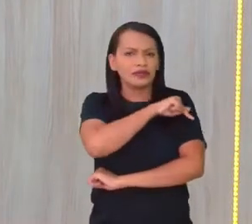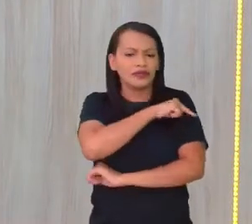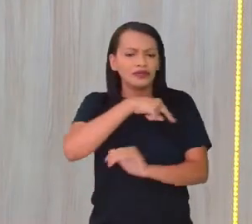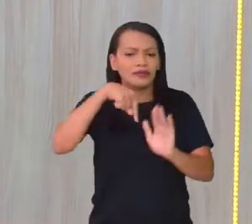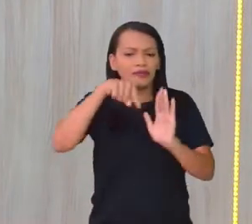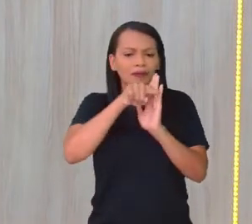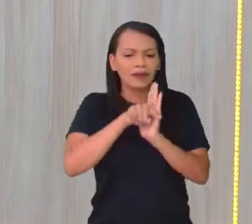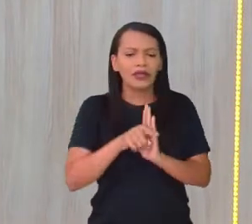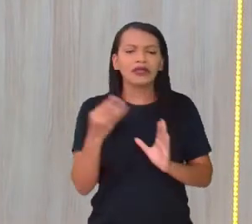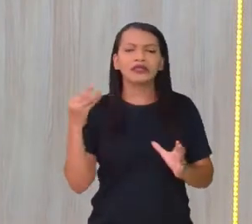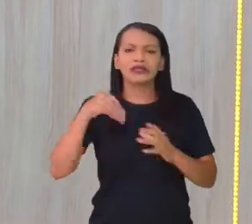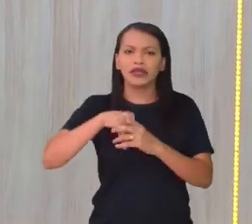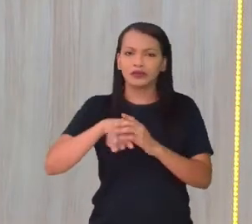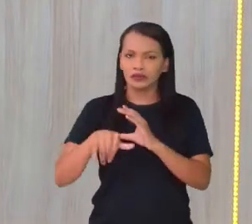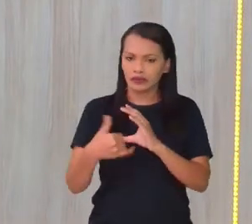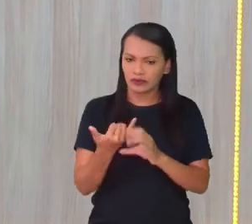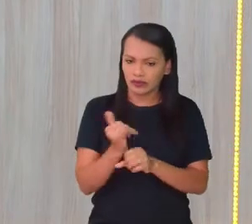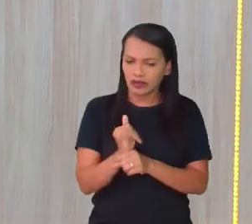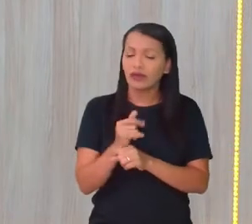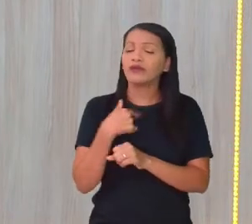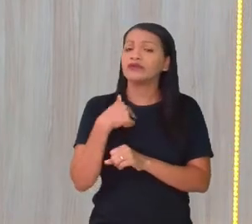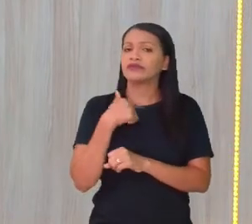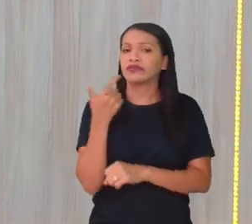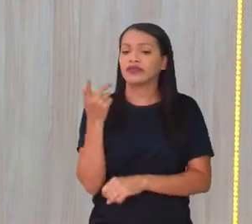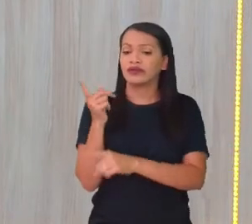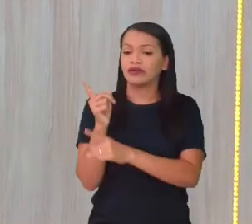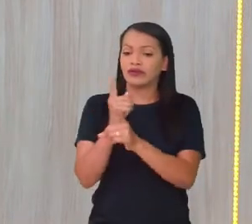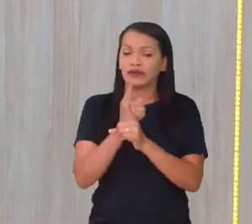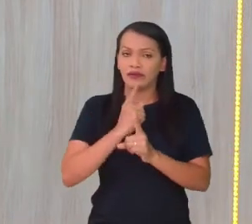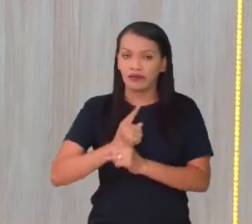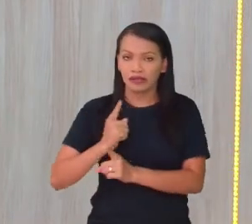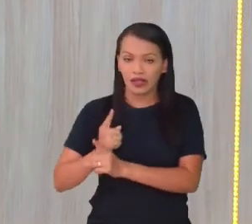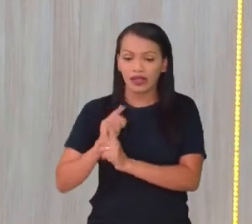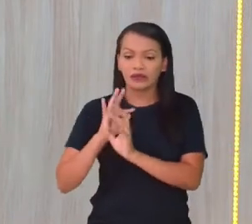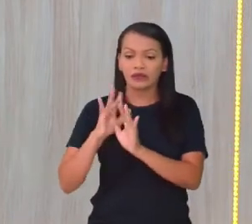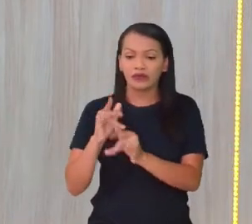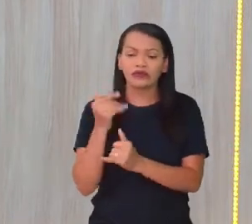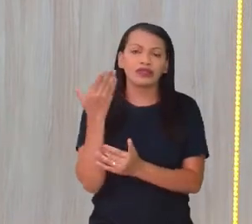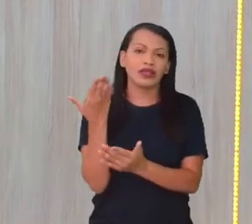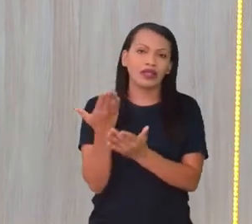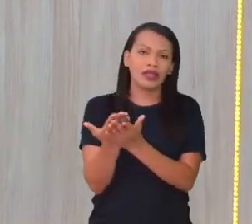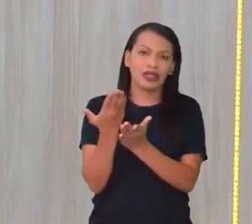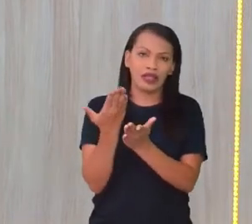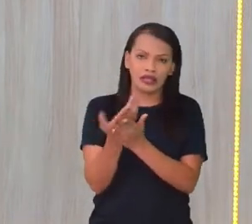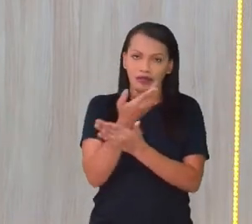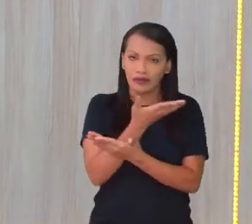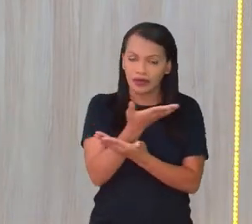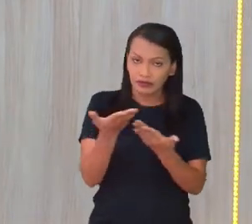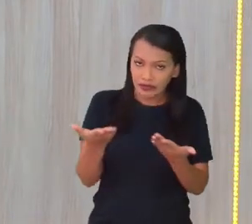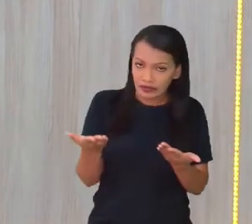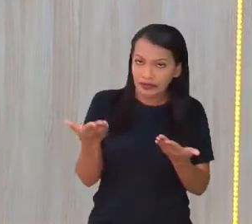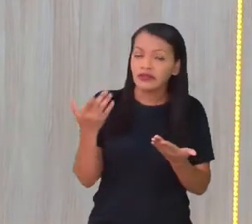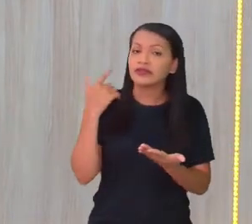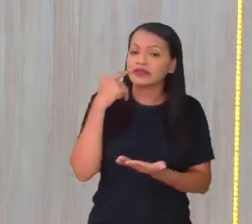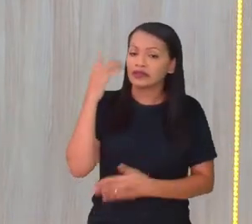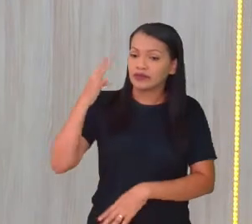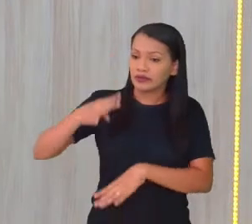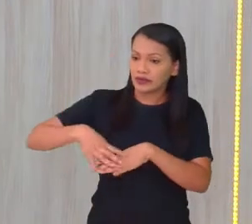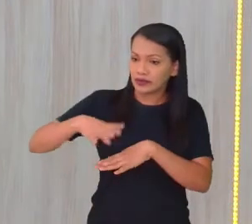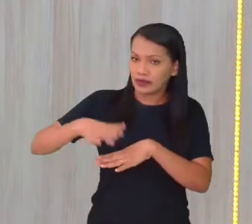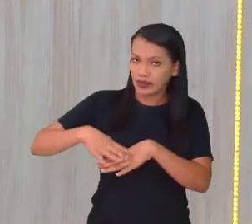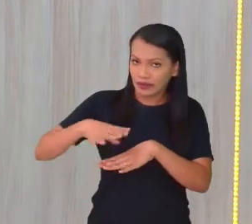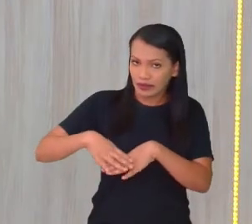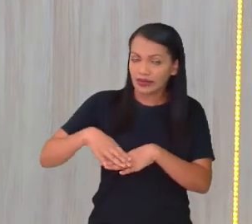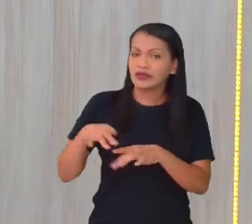do canal, em que você vai encontrar todas as aulas disponíveis para você. Inclusive, essa de matemática que